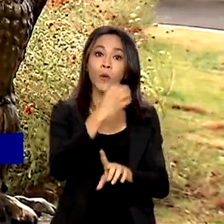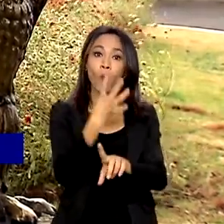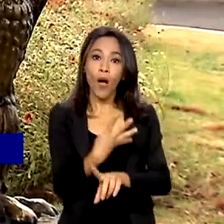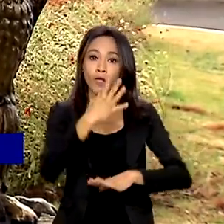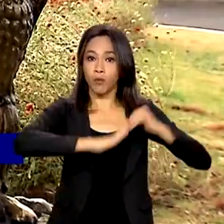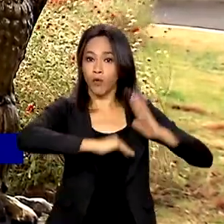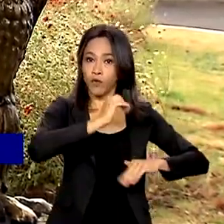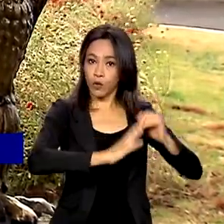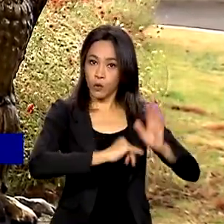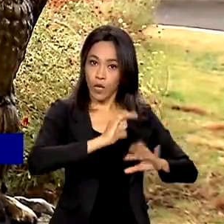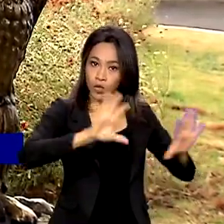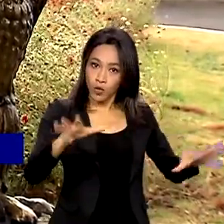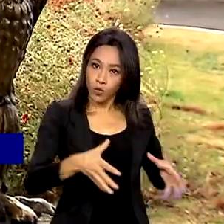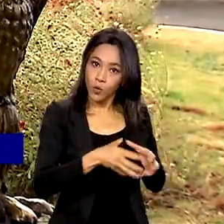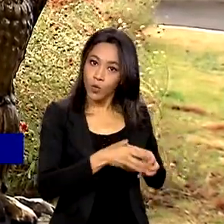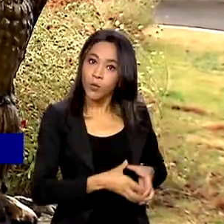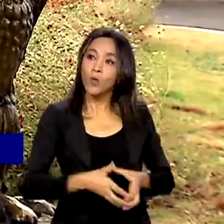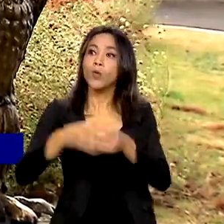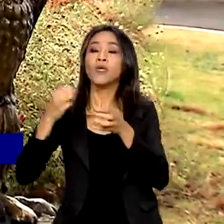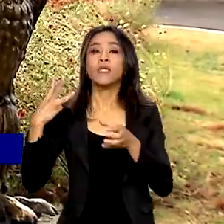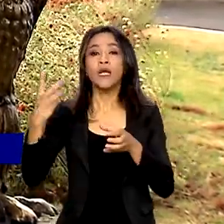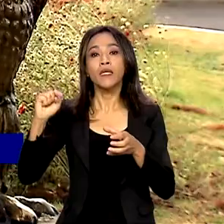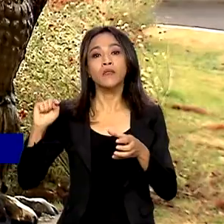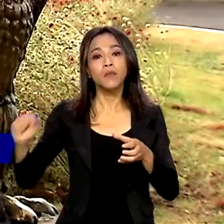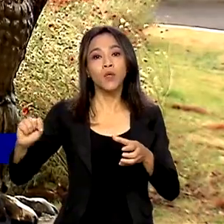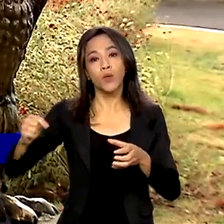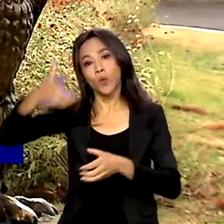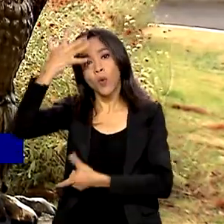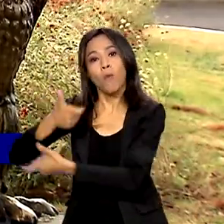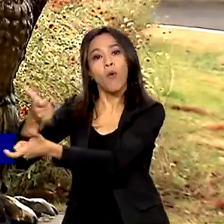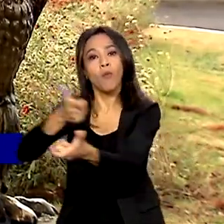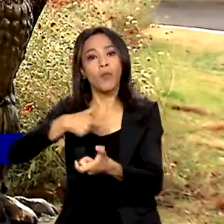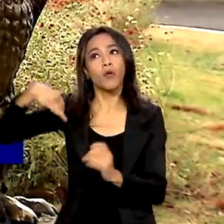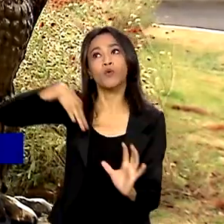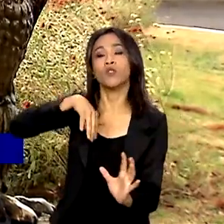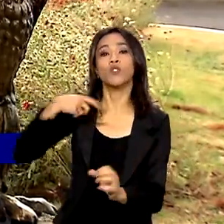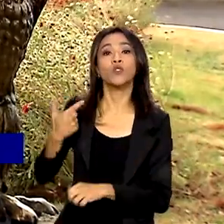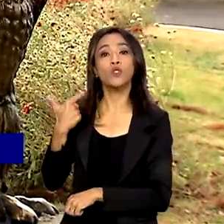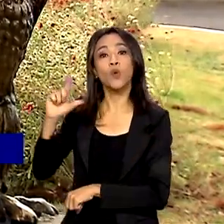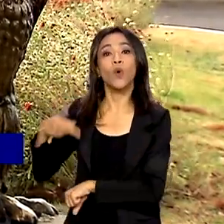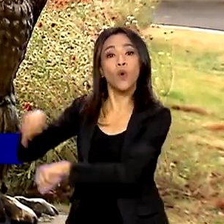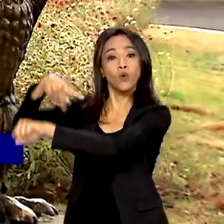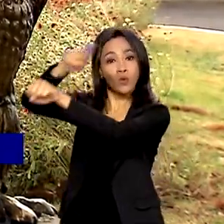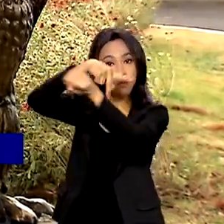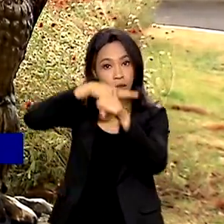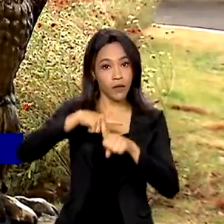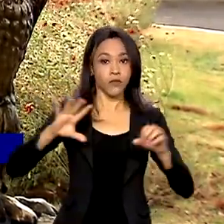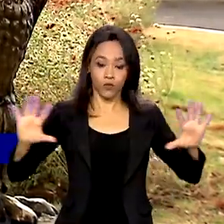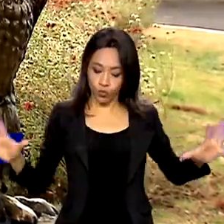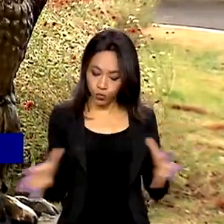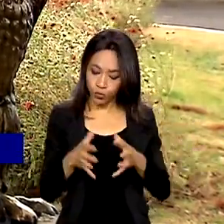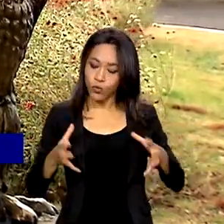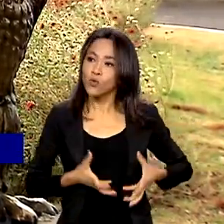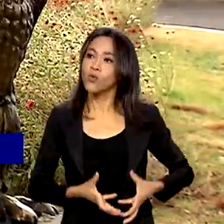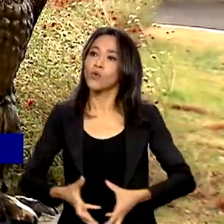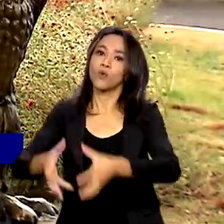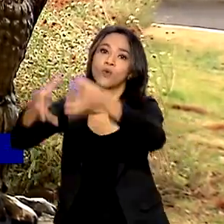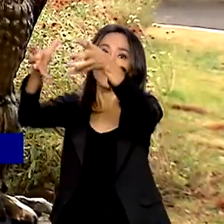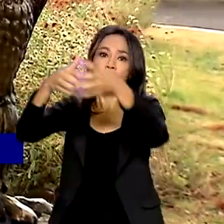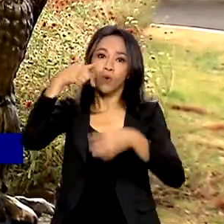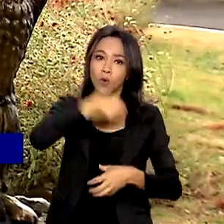outros 3 mil bombeiros internacionais que já estão na província Colômbia Britânica. O Brasil é o